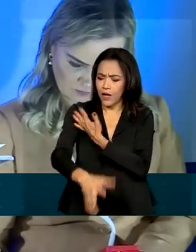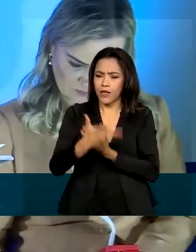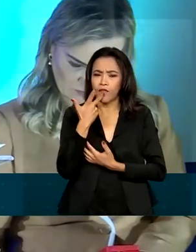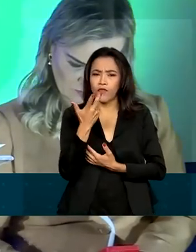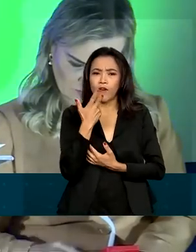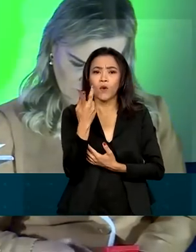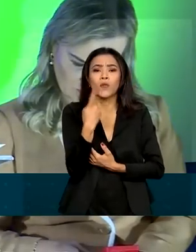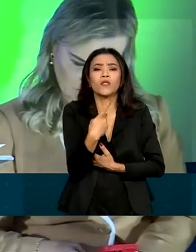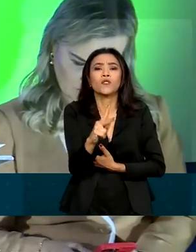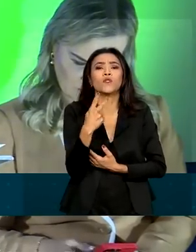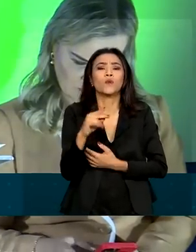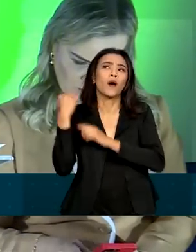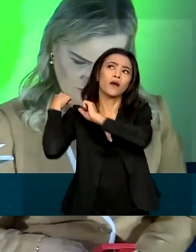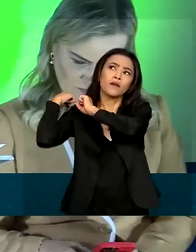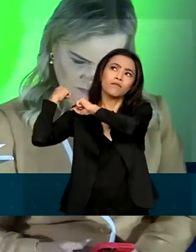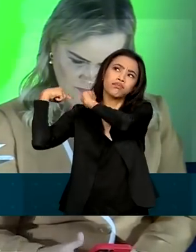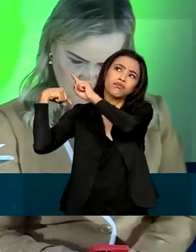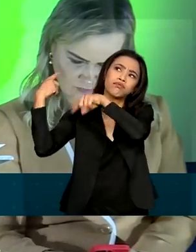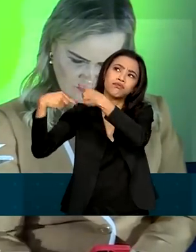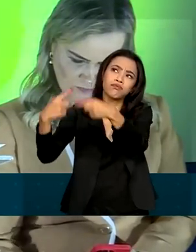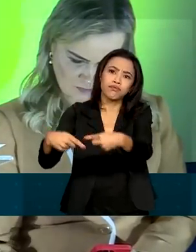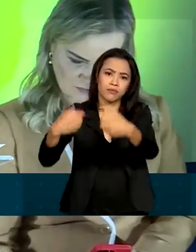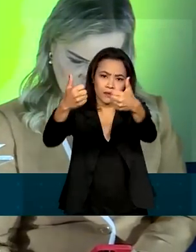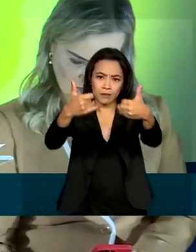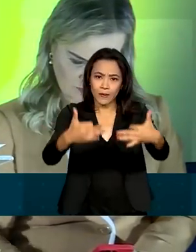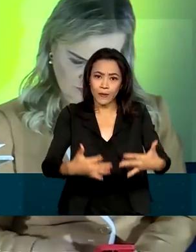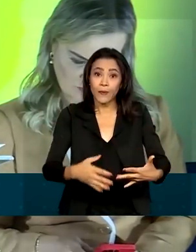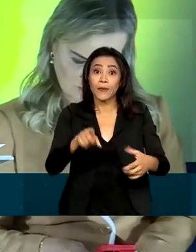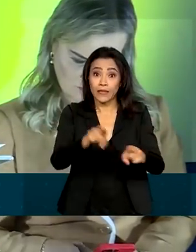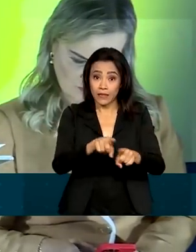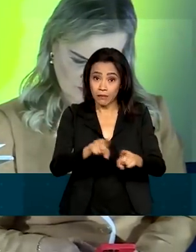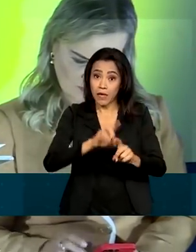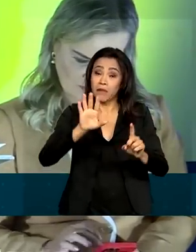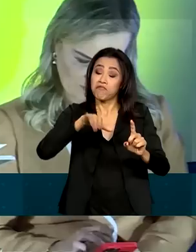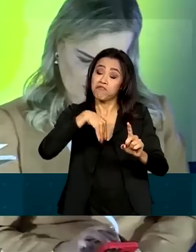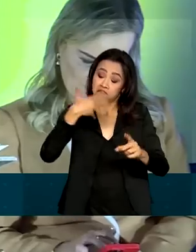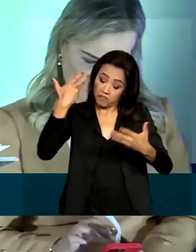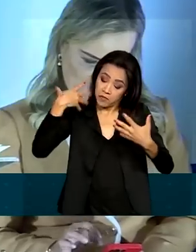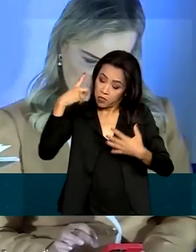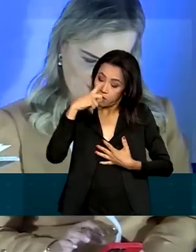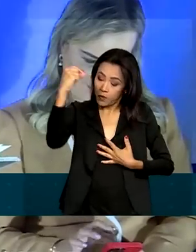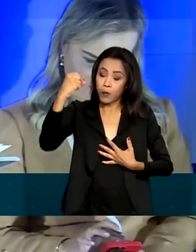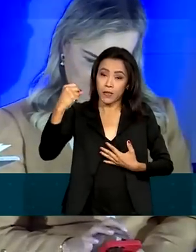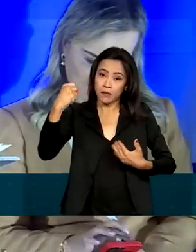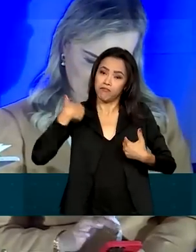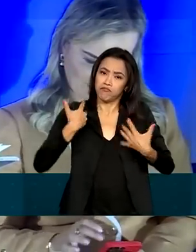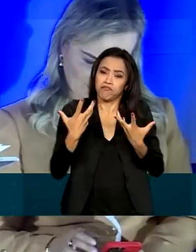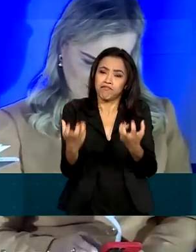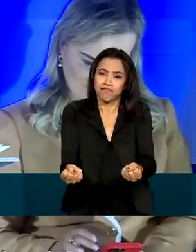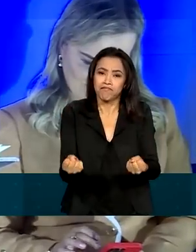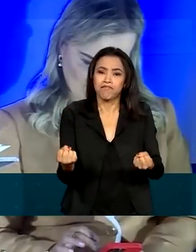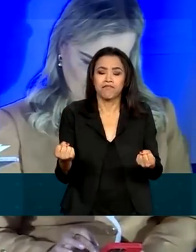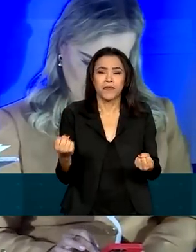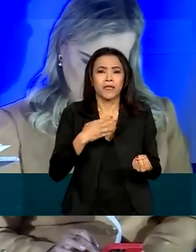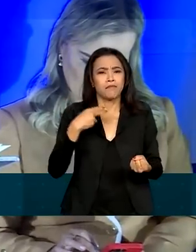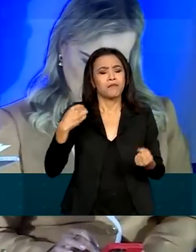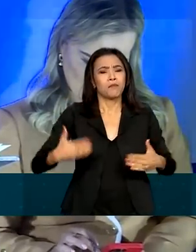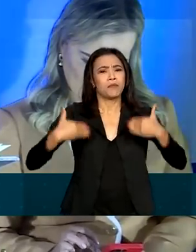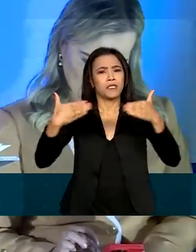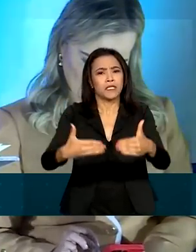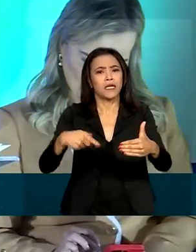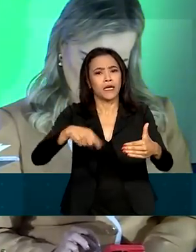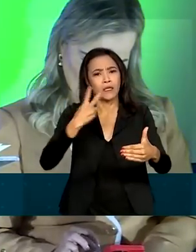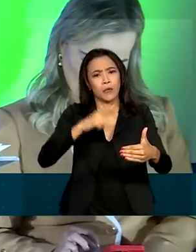raízes, da sua ancestralidade e da honra em aceitar o comando de um dos ministérios mais importantes